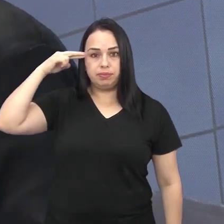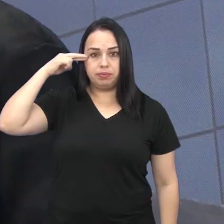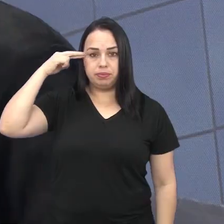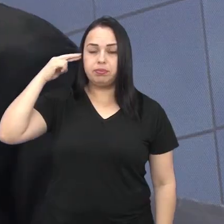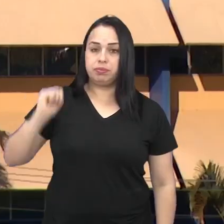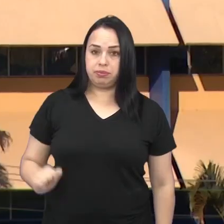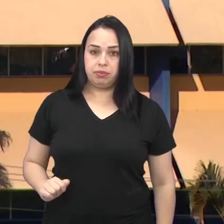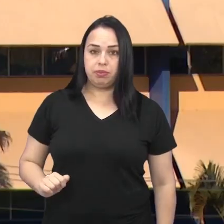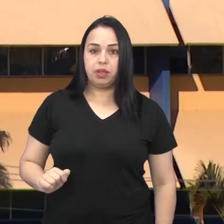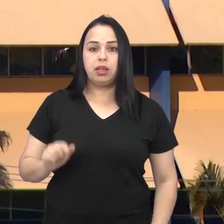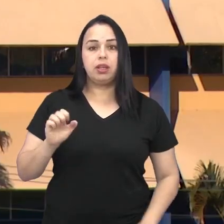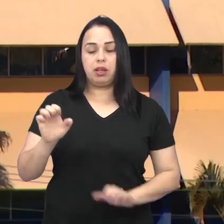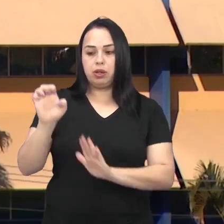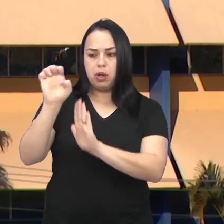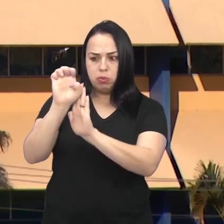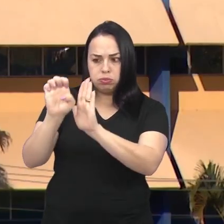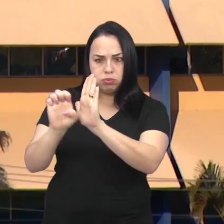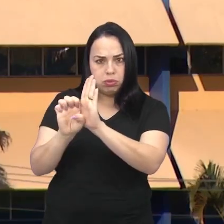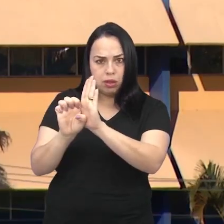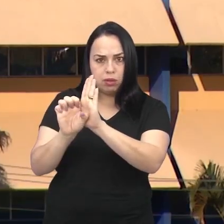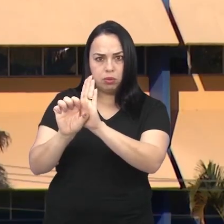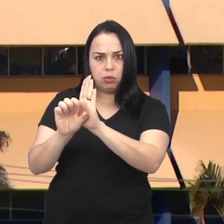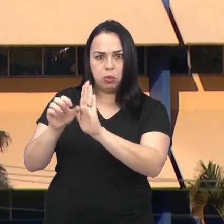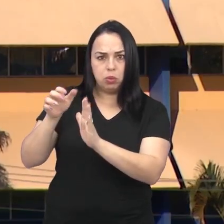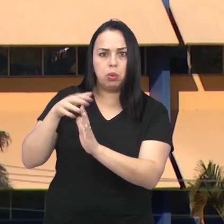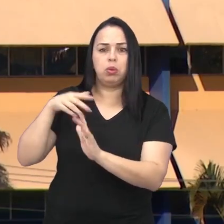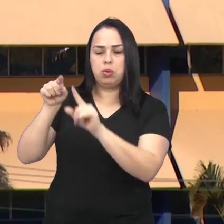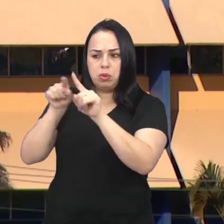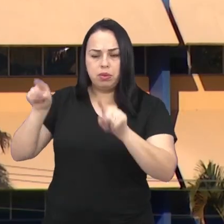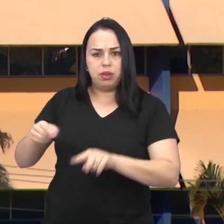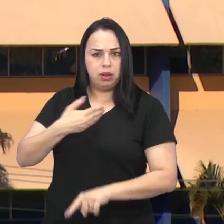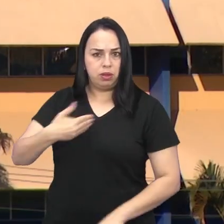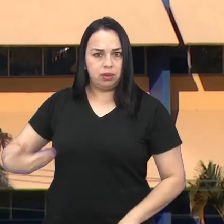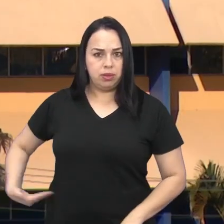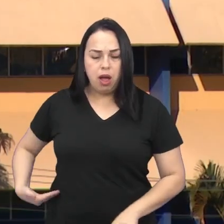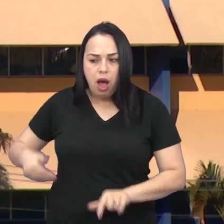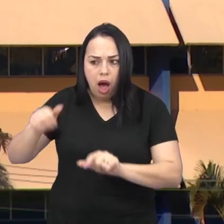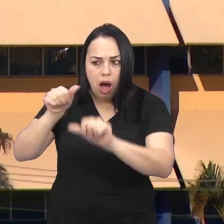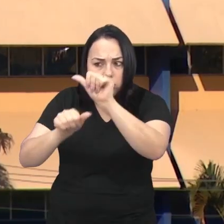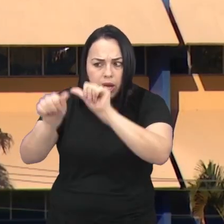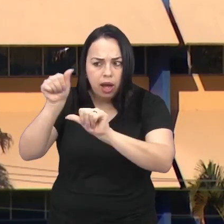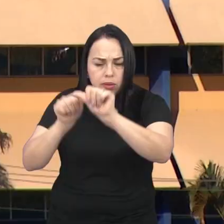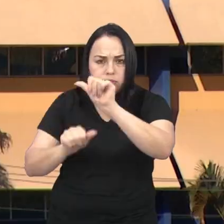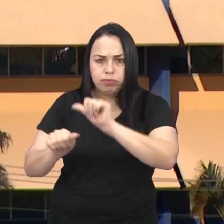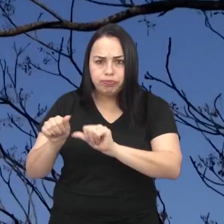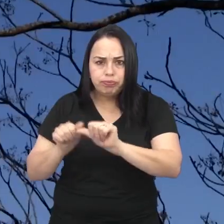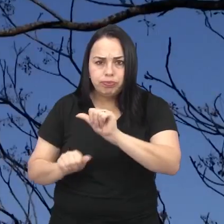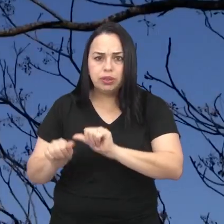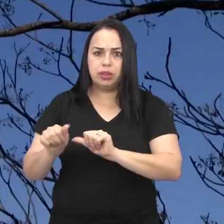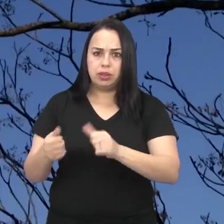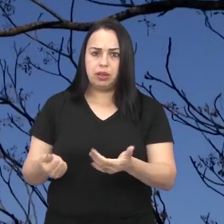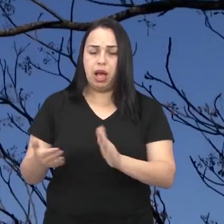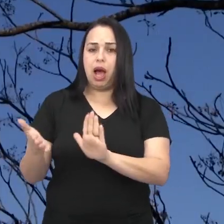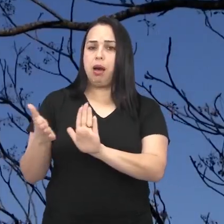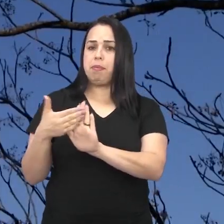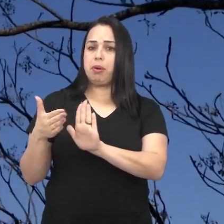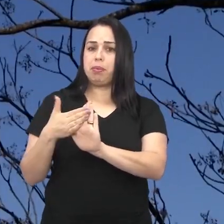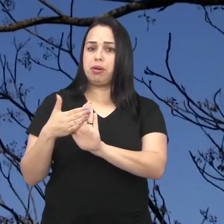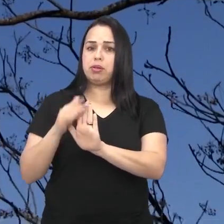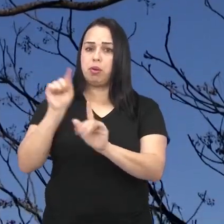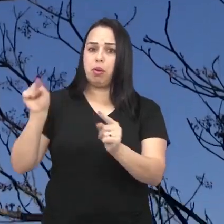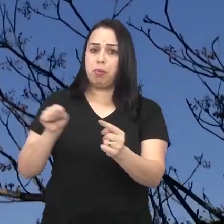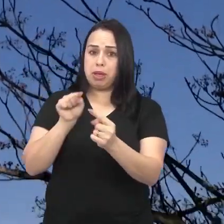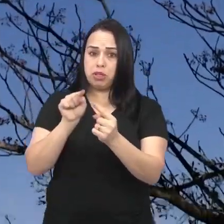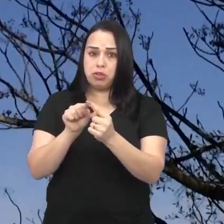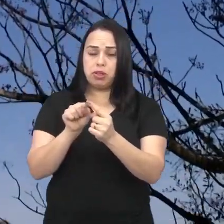da ACAZEM, que altera alguns tópicos do Estatuto dos Servidores Públicos do Município. Segundo a proposta,